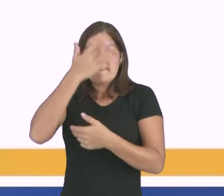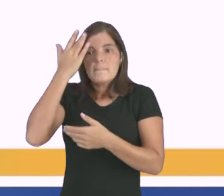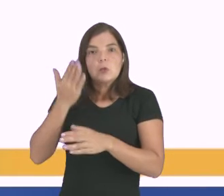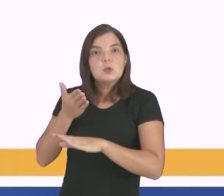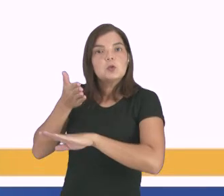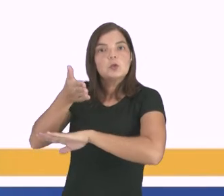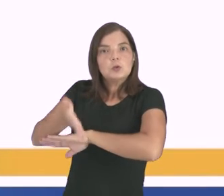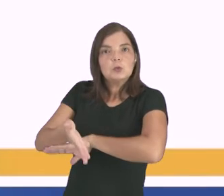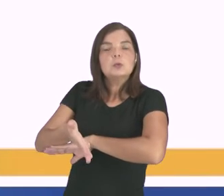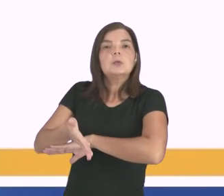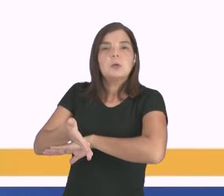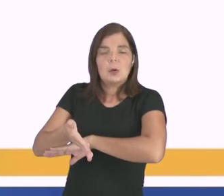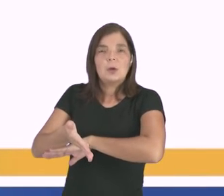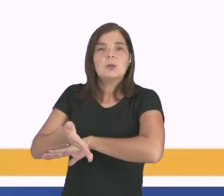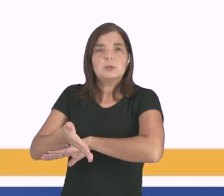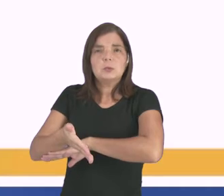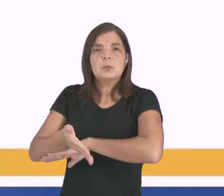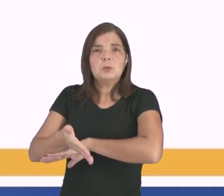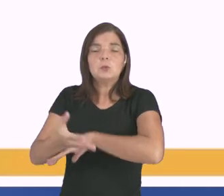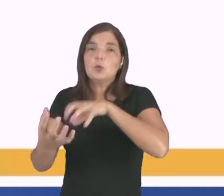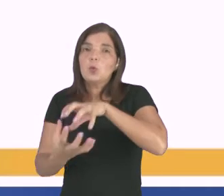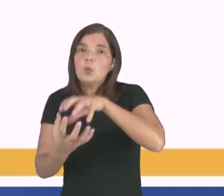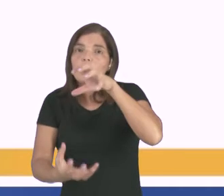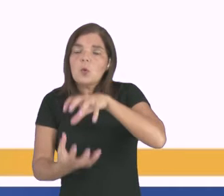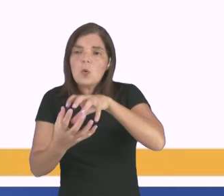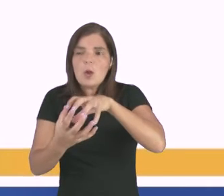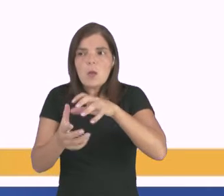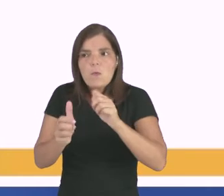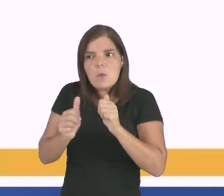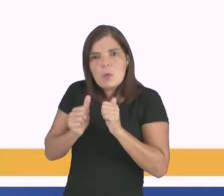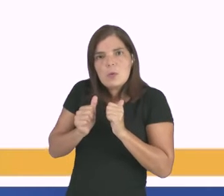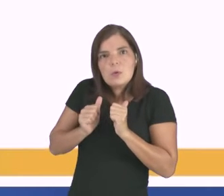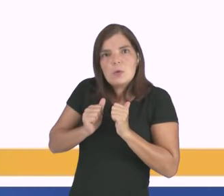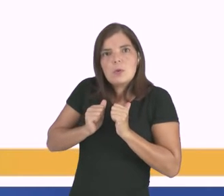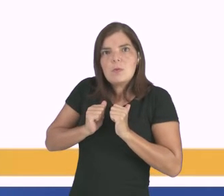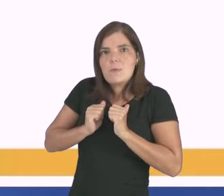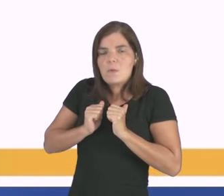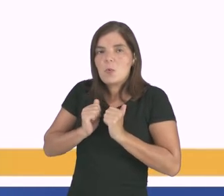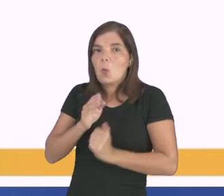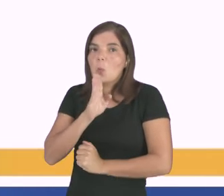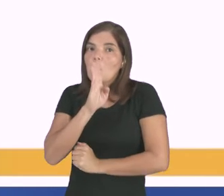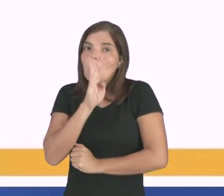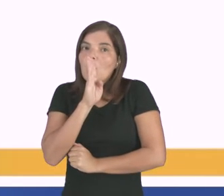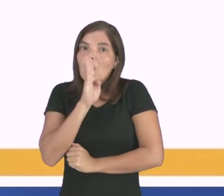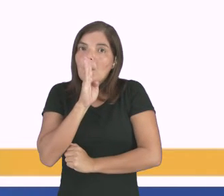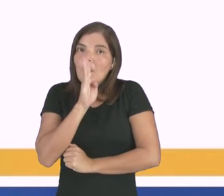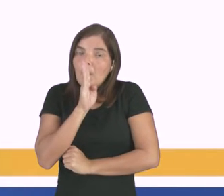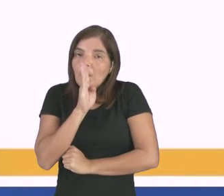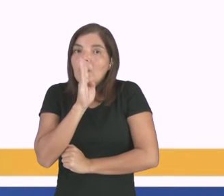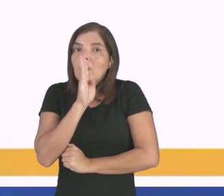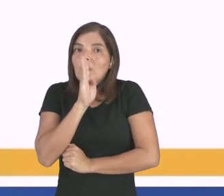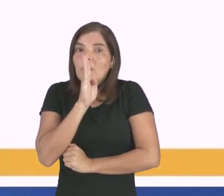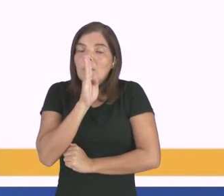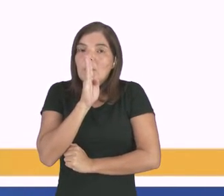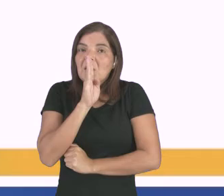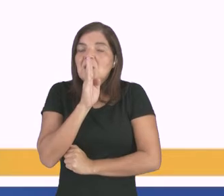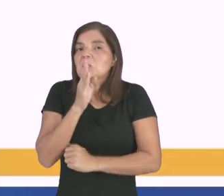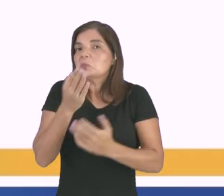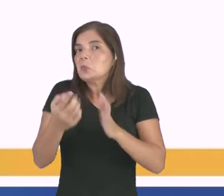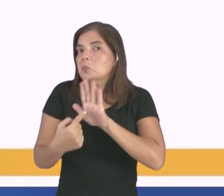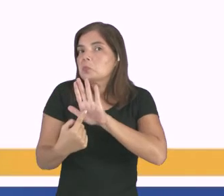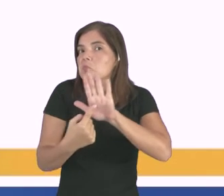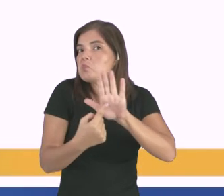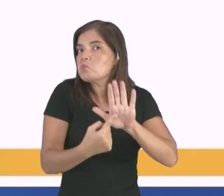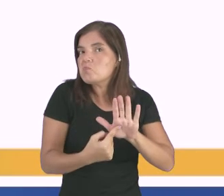pessoa e o idoso, ele se retraiu, ficou mais caladinho, não